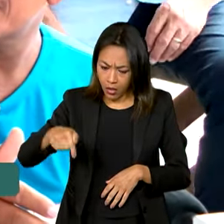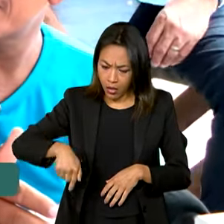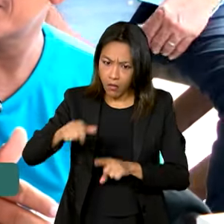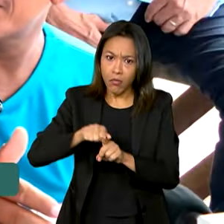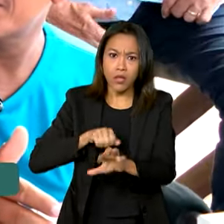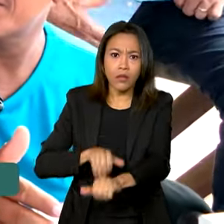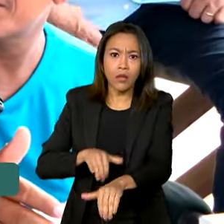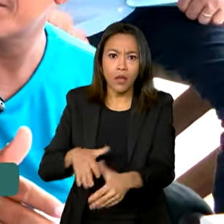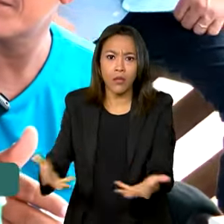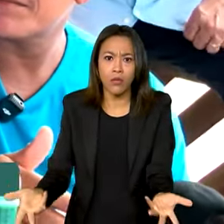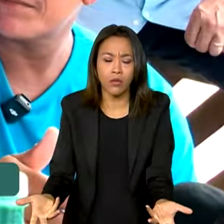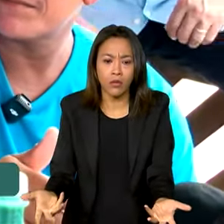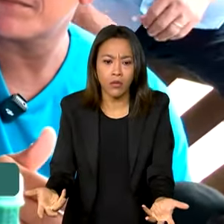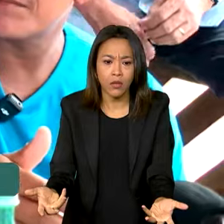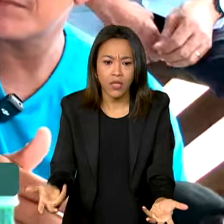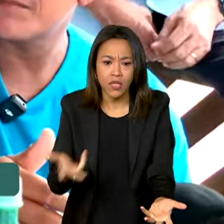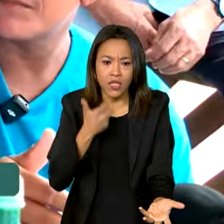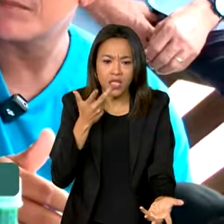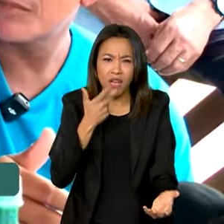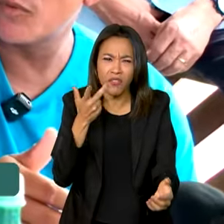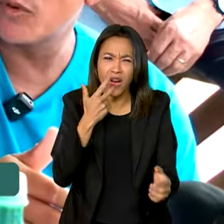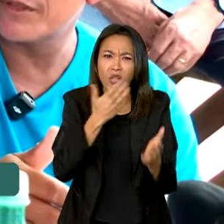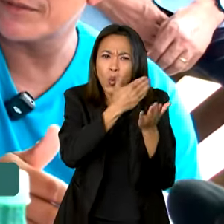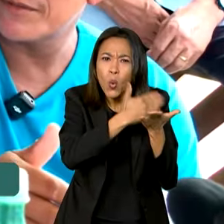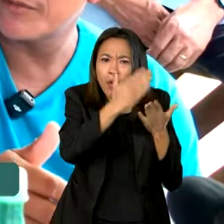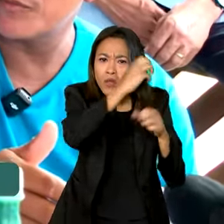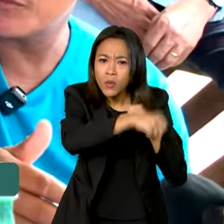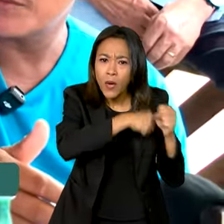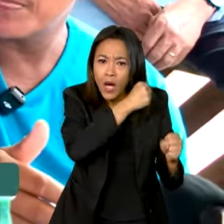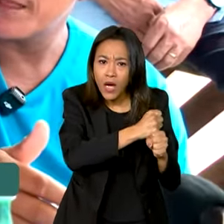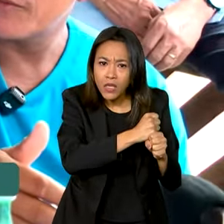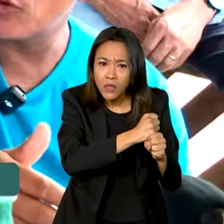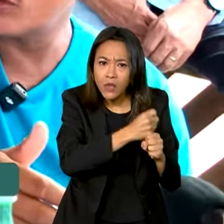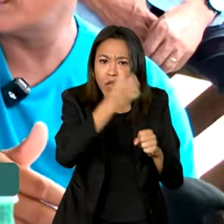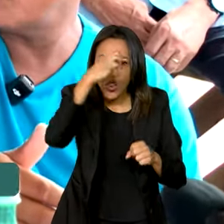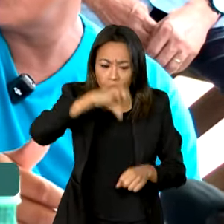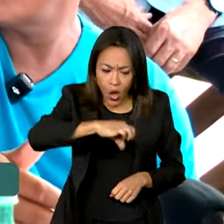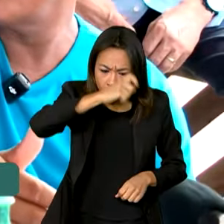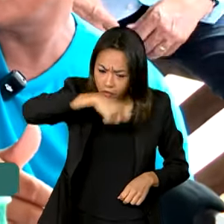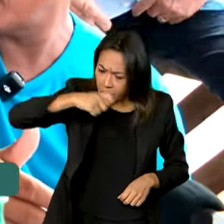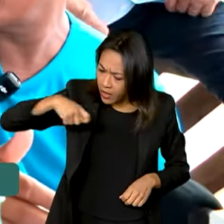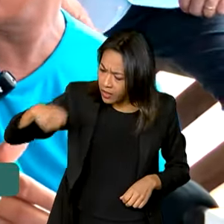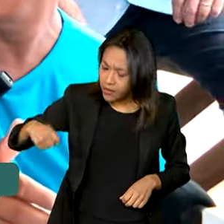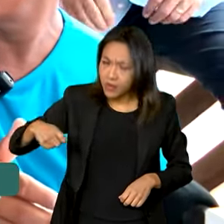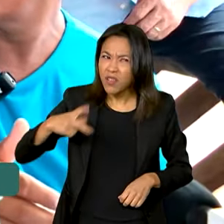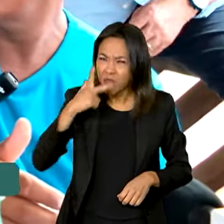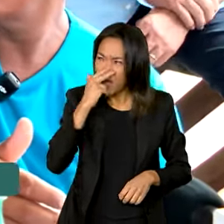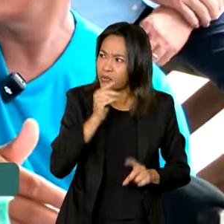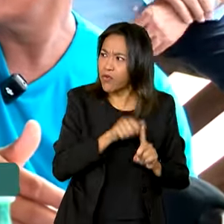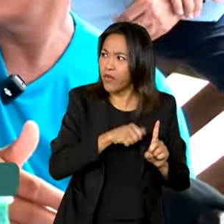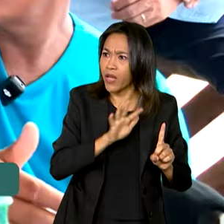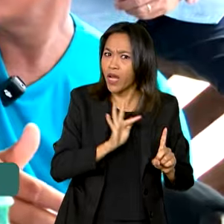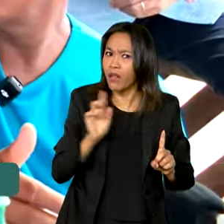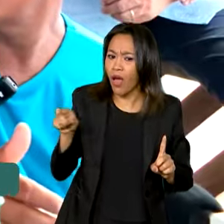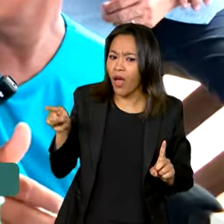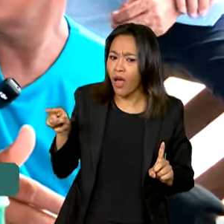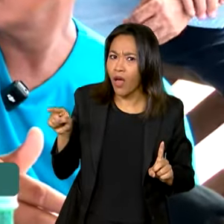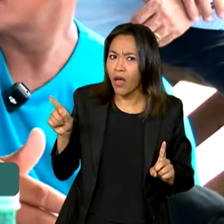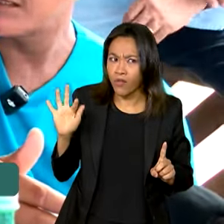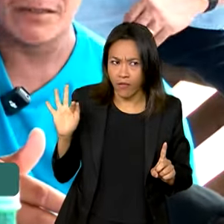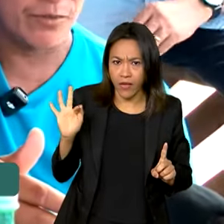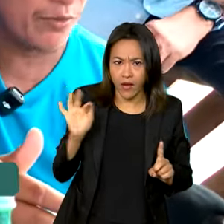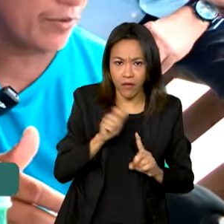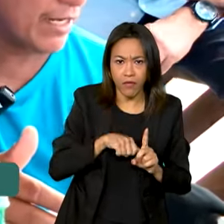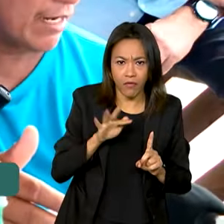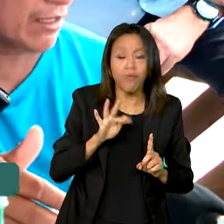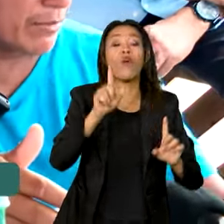setembro. Você está falando do começo do ano. Foi. significa nove meses. Foi o quê? Foi fevereiro, né? Foi fevereiro, água